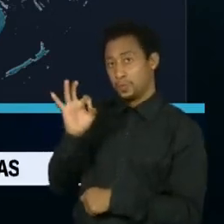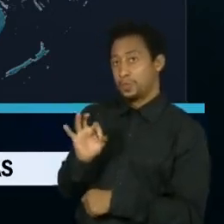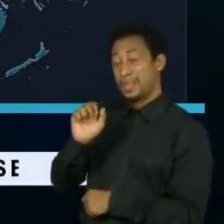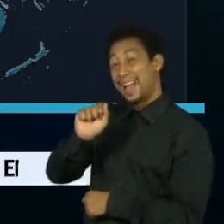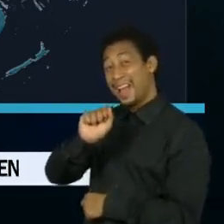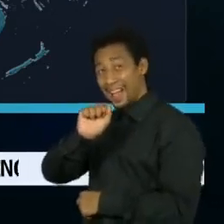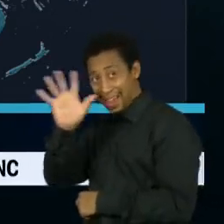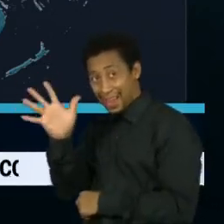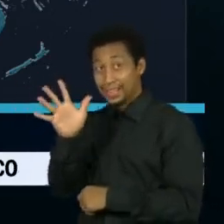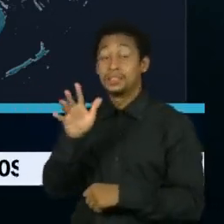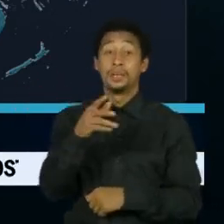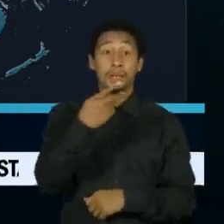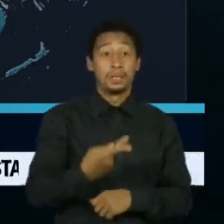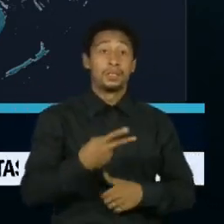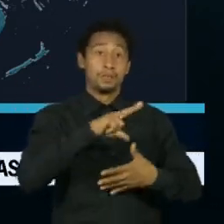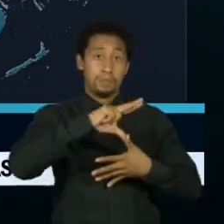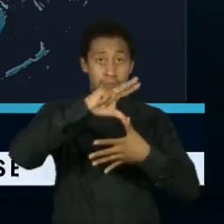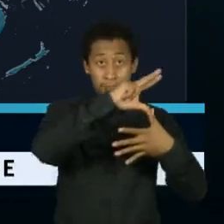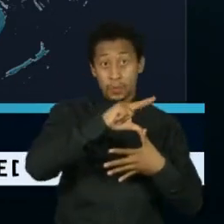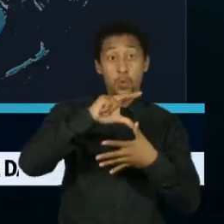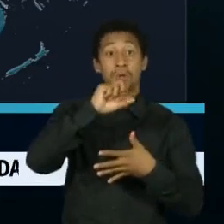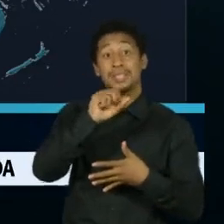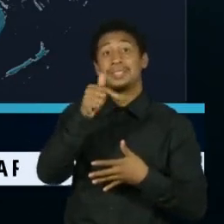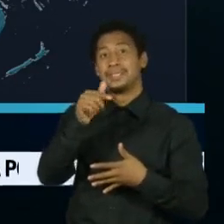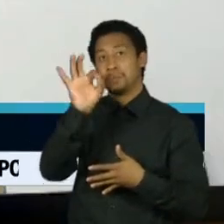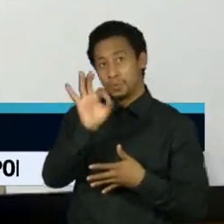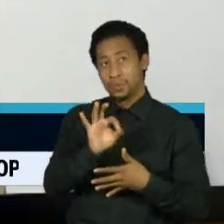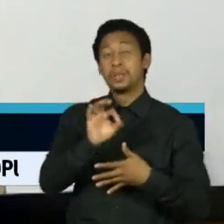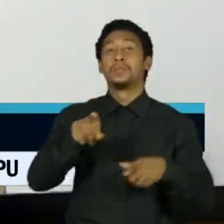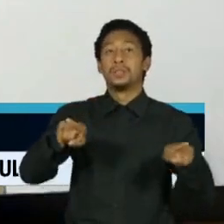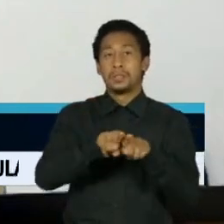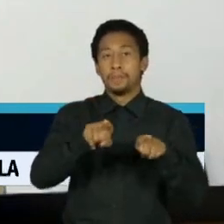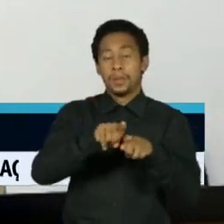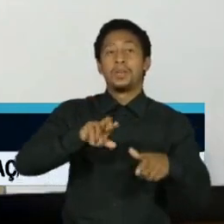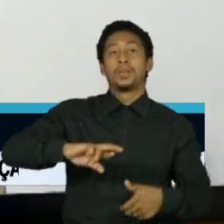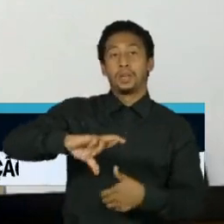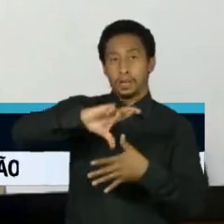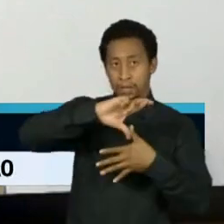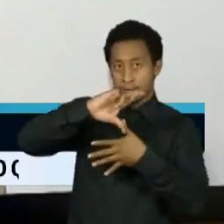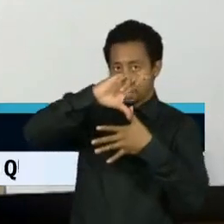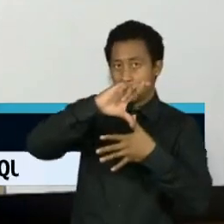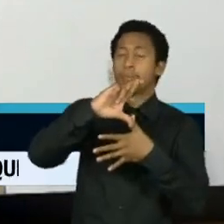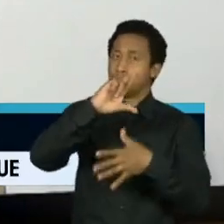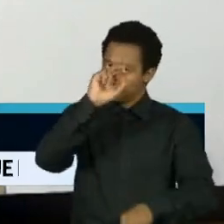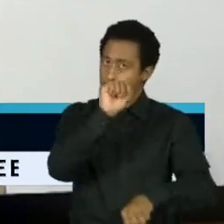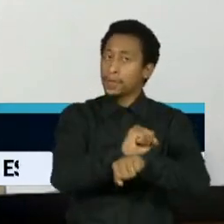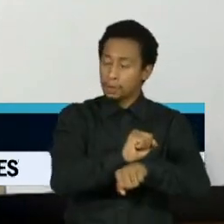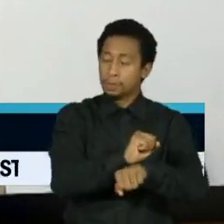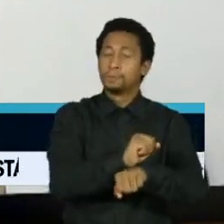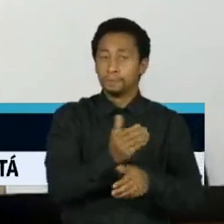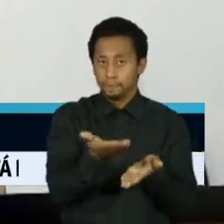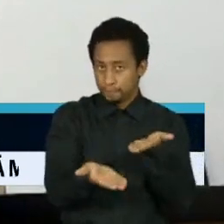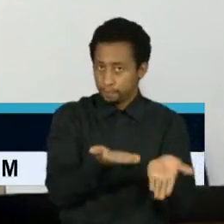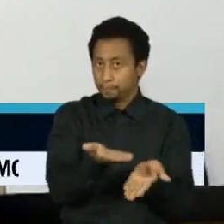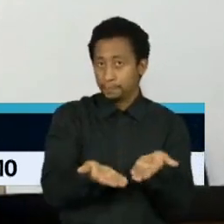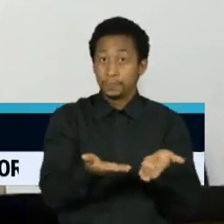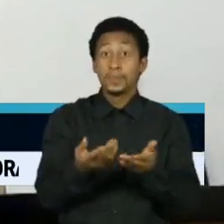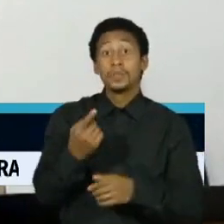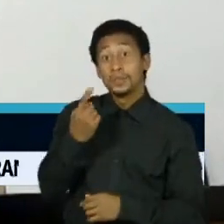87% na América Latina e no Caribe. Aí você vai ter o número de